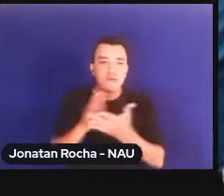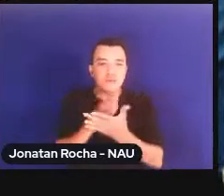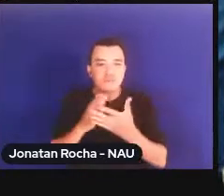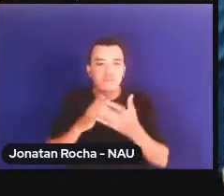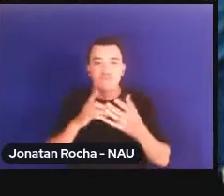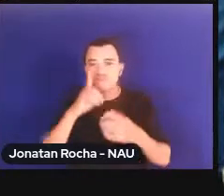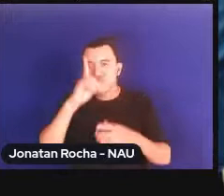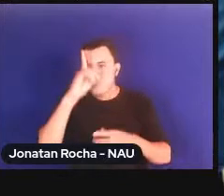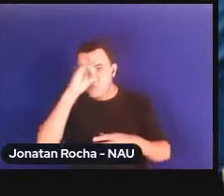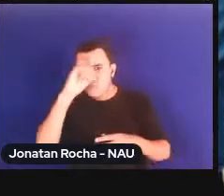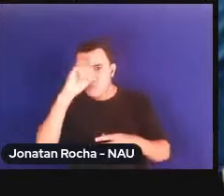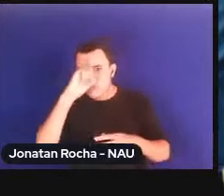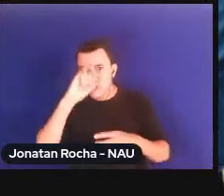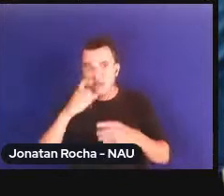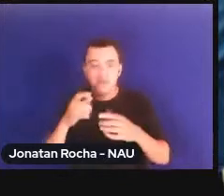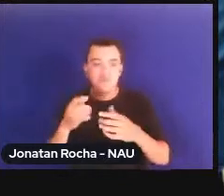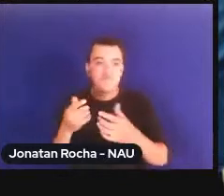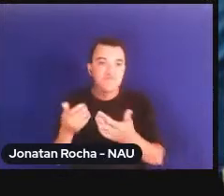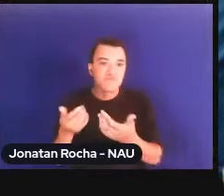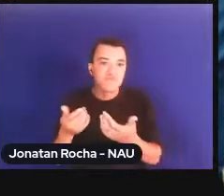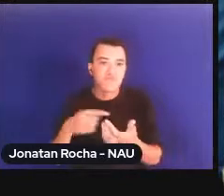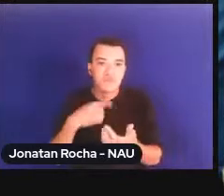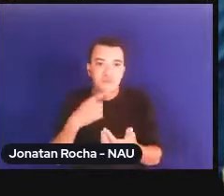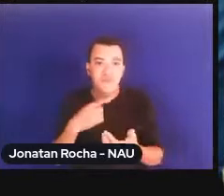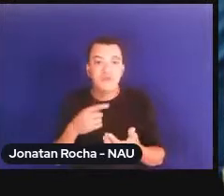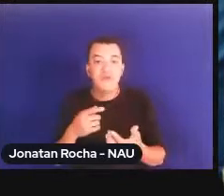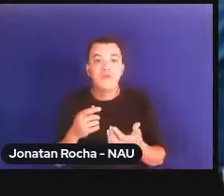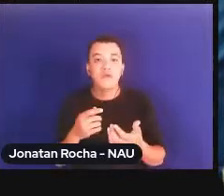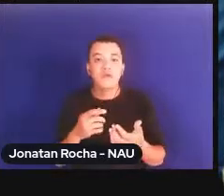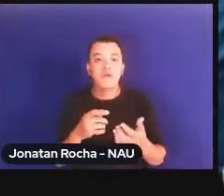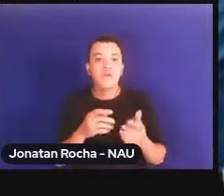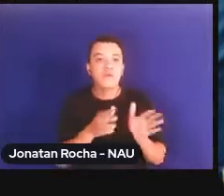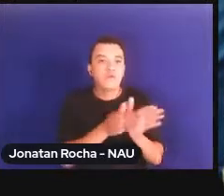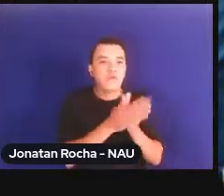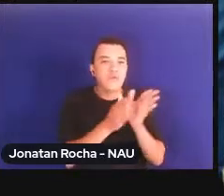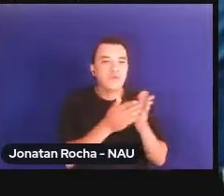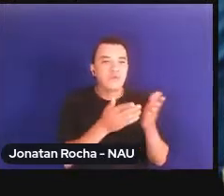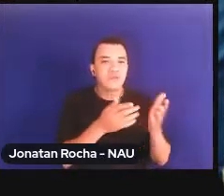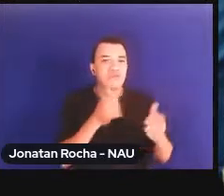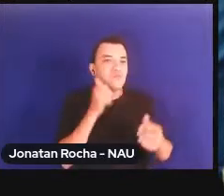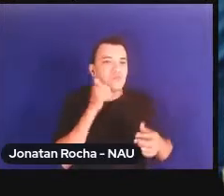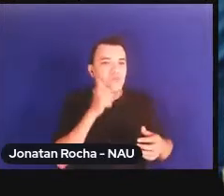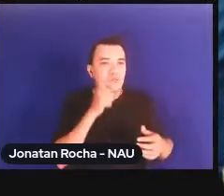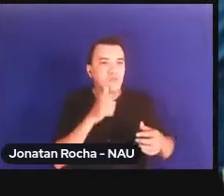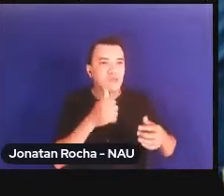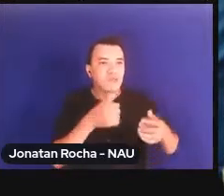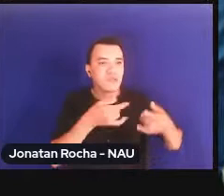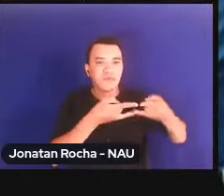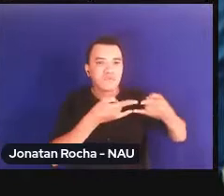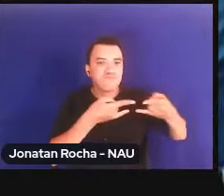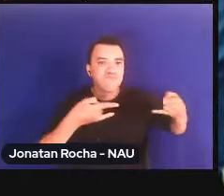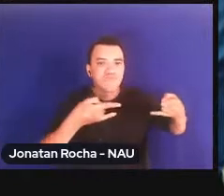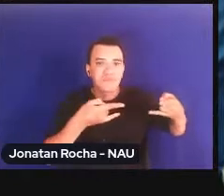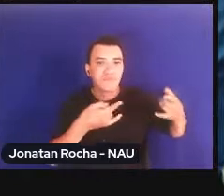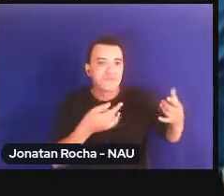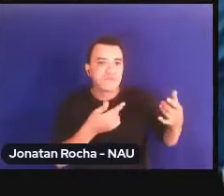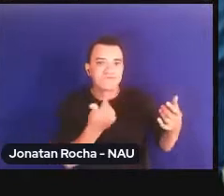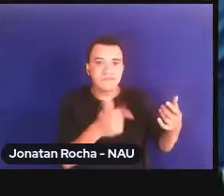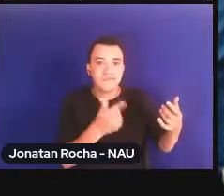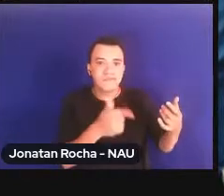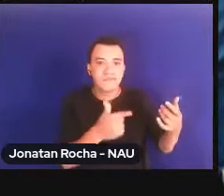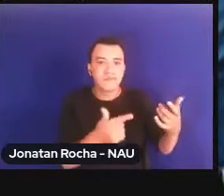pobreza menstrual que também está na falta que fala também de empoderamento para indivíduos com